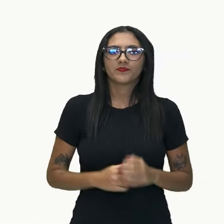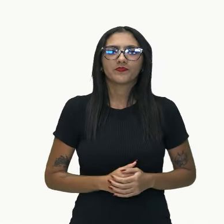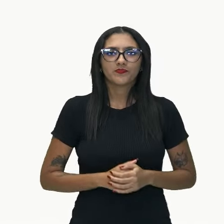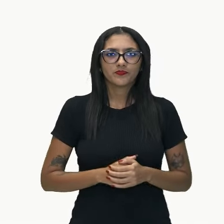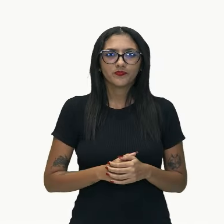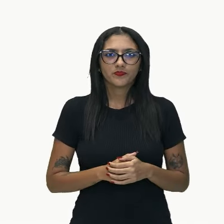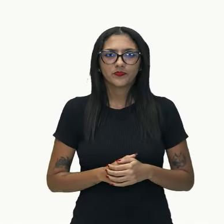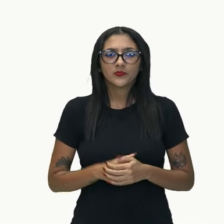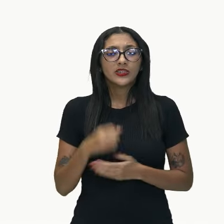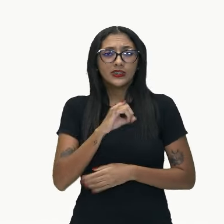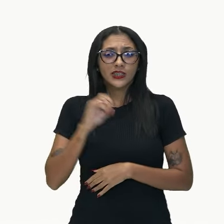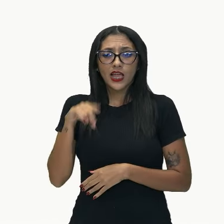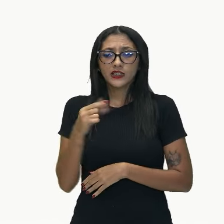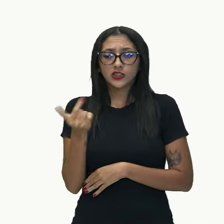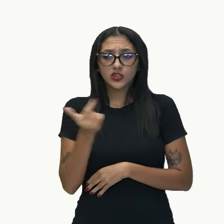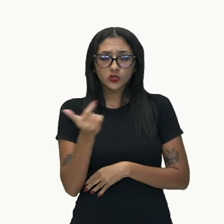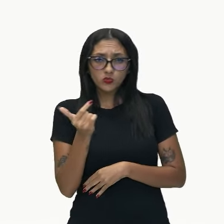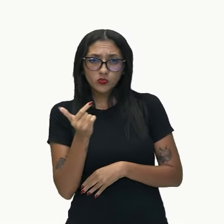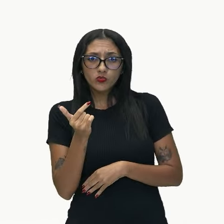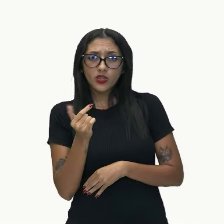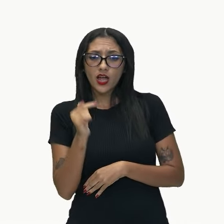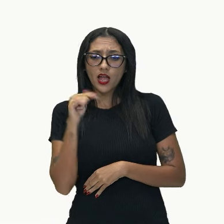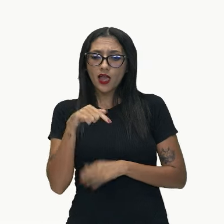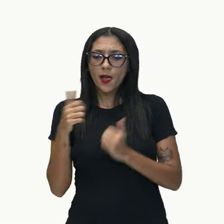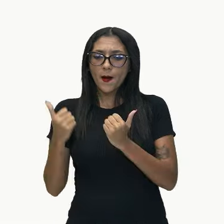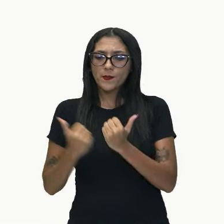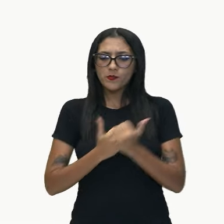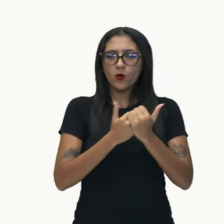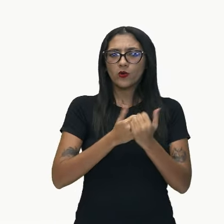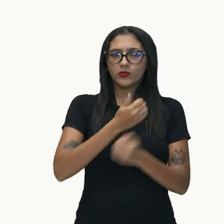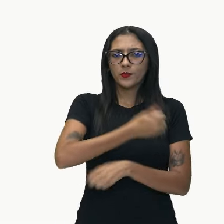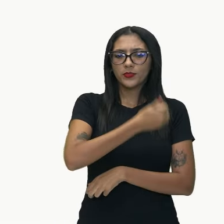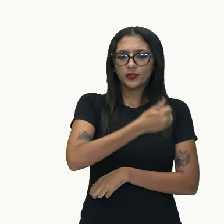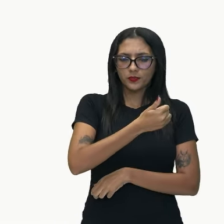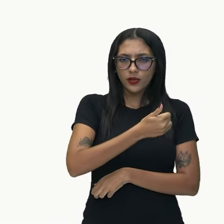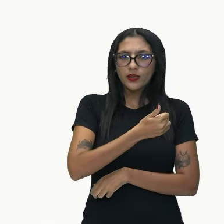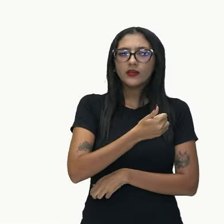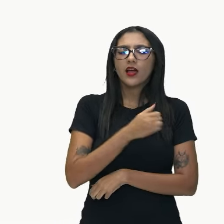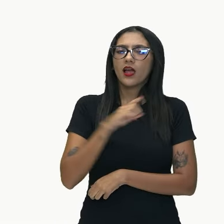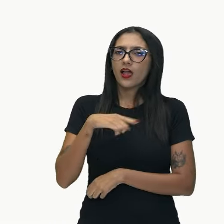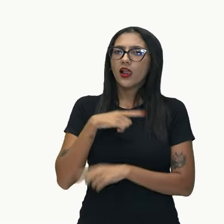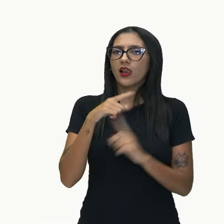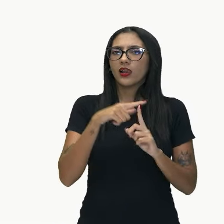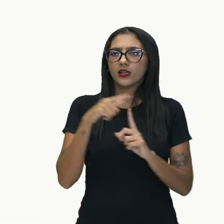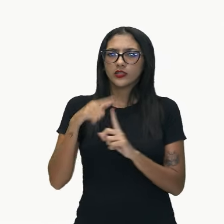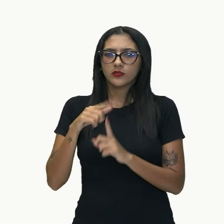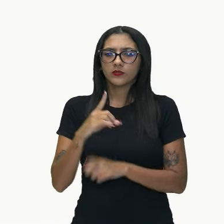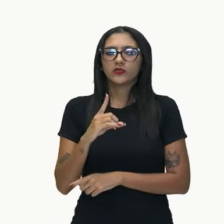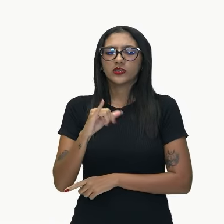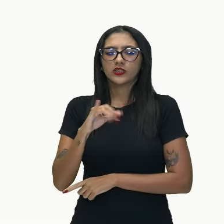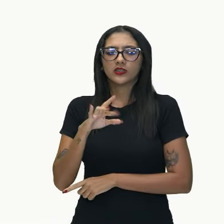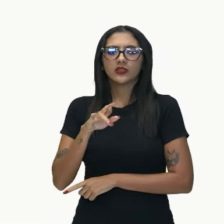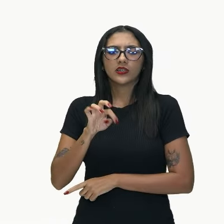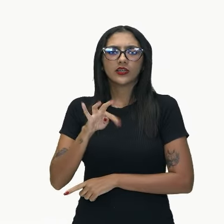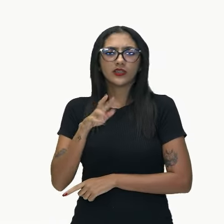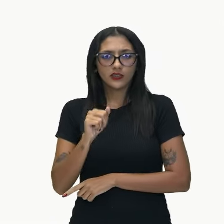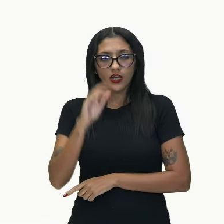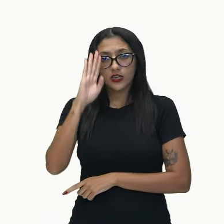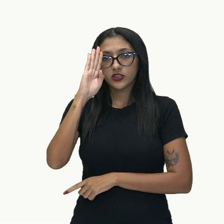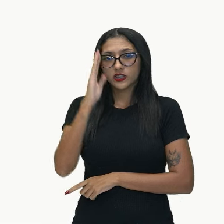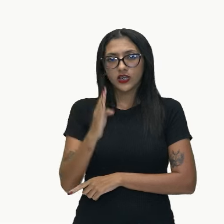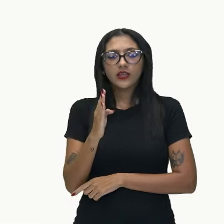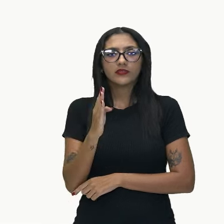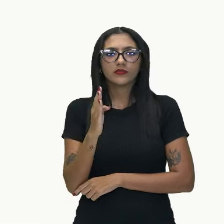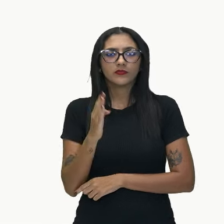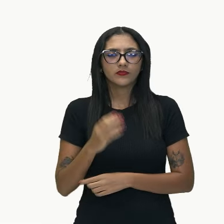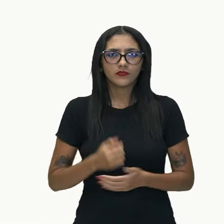oração que vai completar o verbo, ela é objetiva direta, indireta, tá? Por que que direta mesmo? Porque não